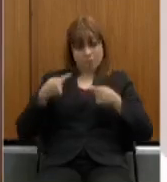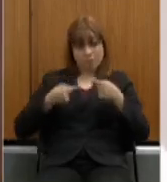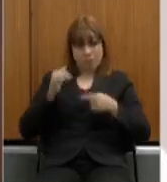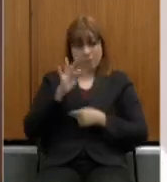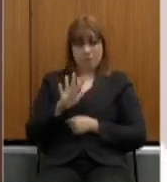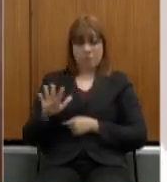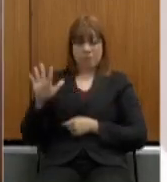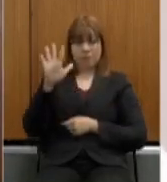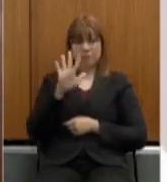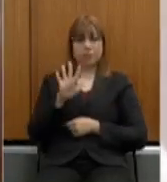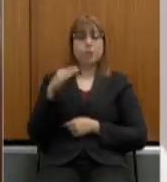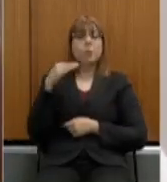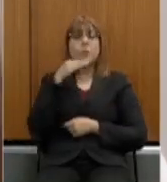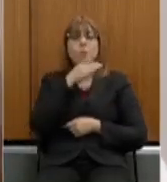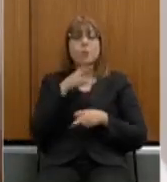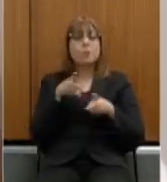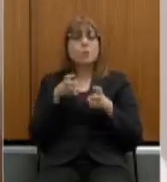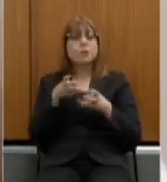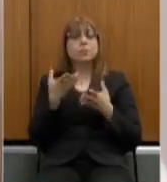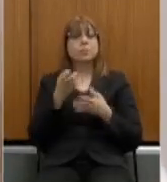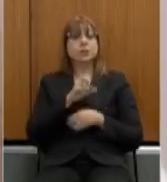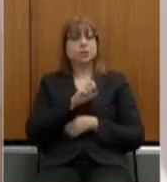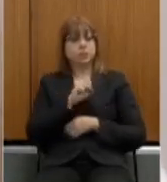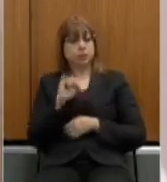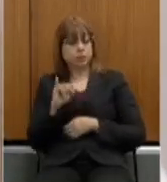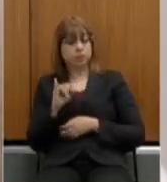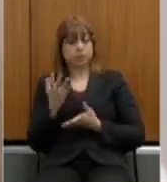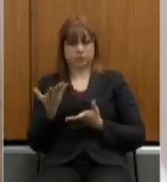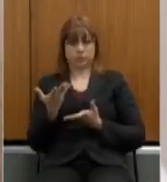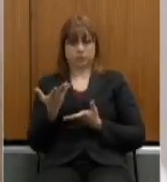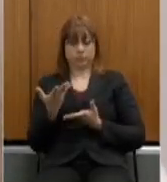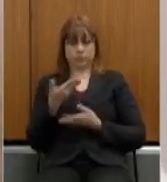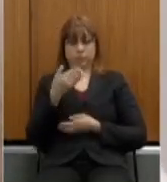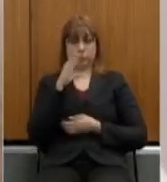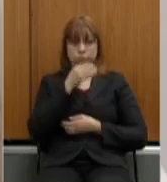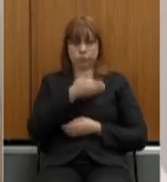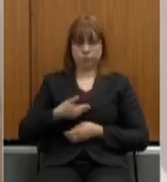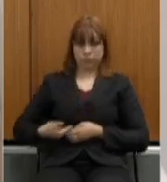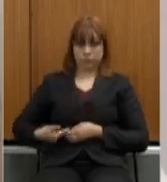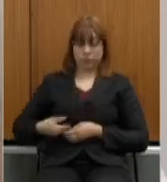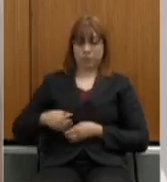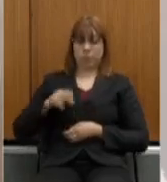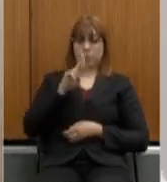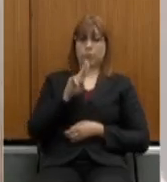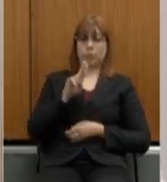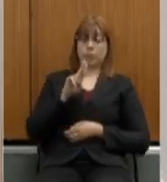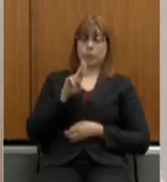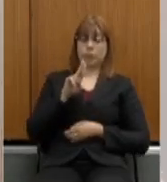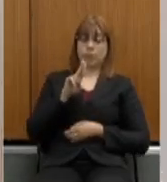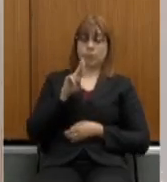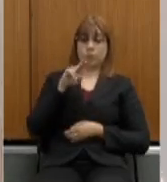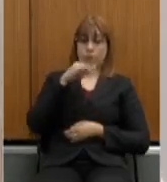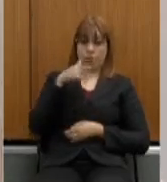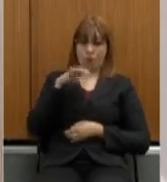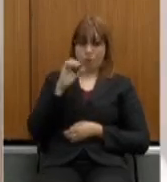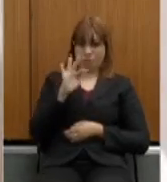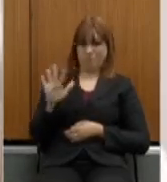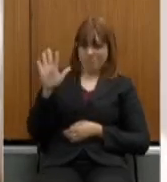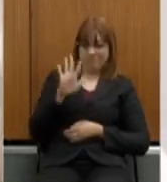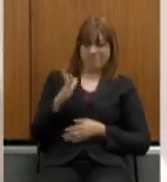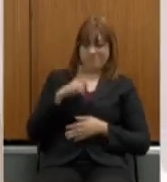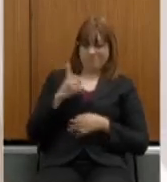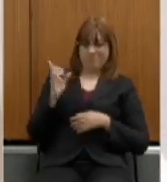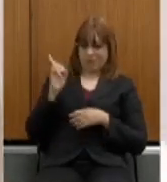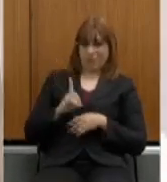entenderam que se o servidor da União tem o direito, tem a prerrogativa de ter a sua